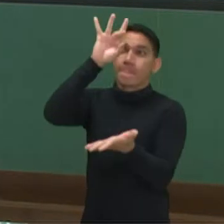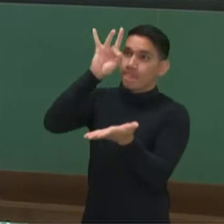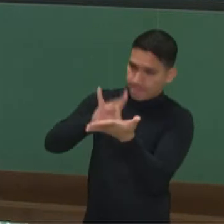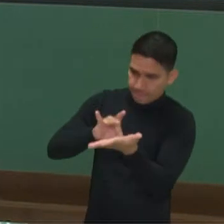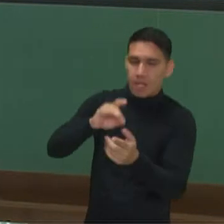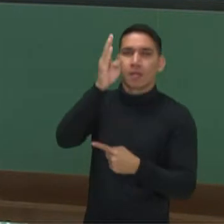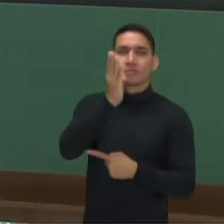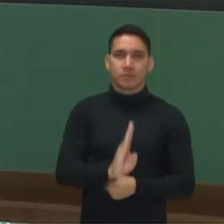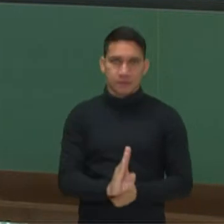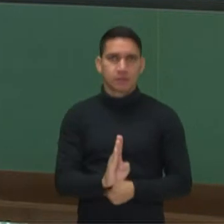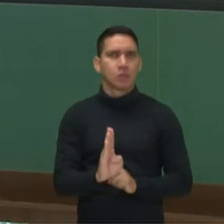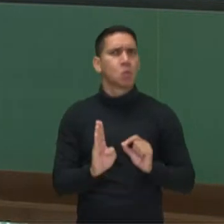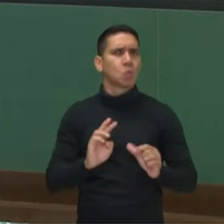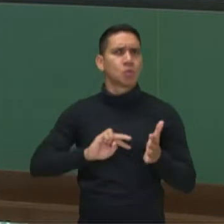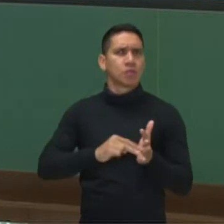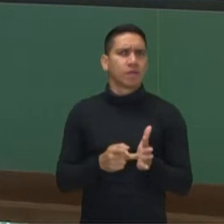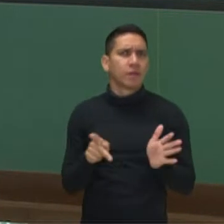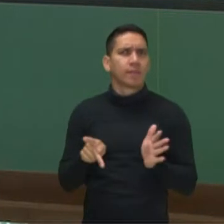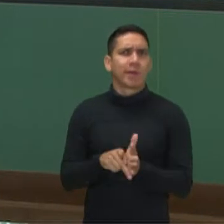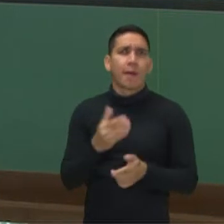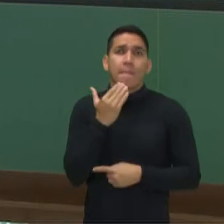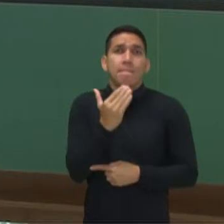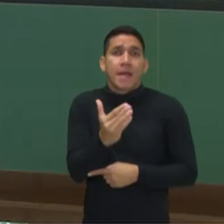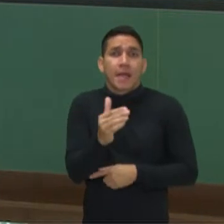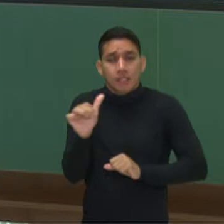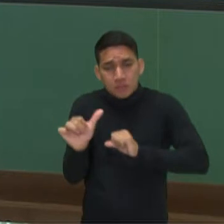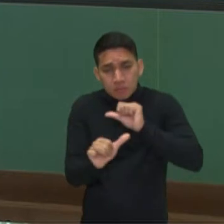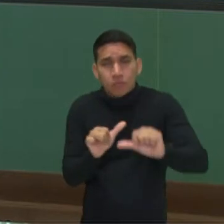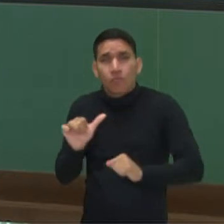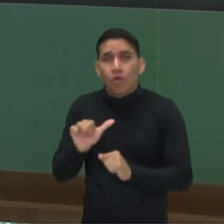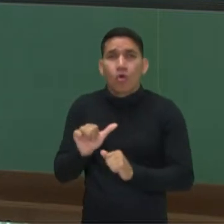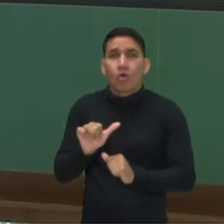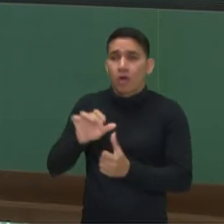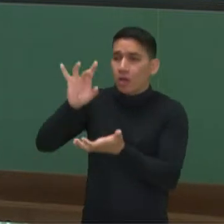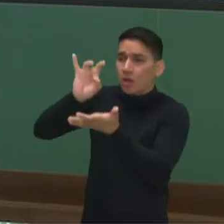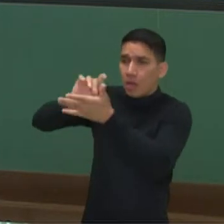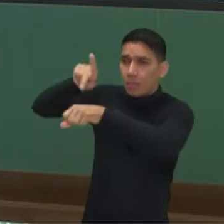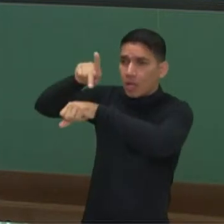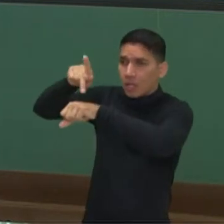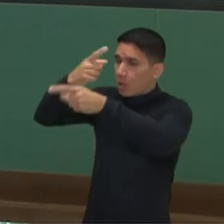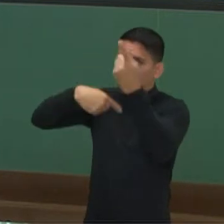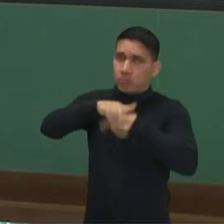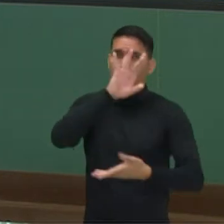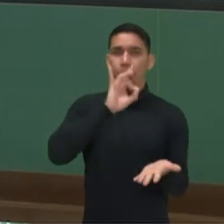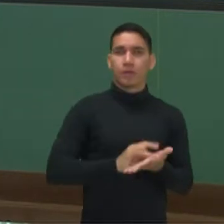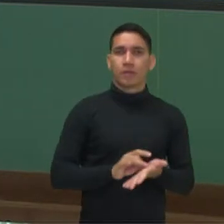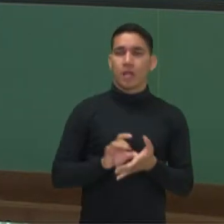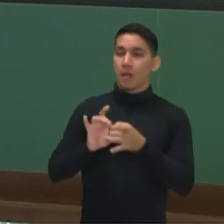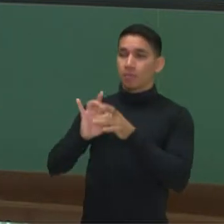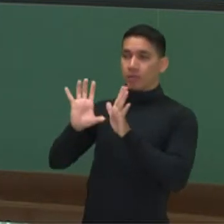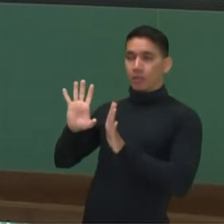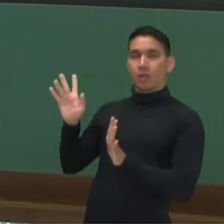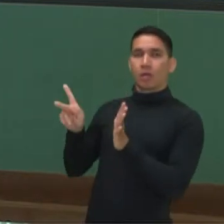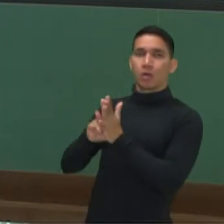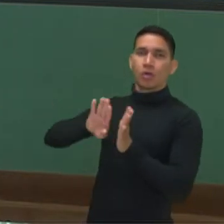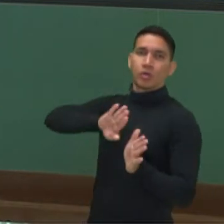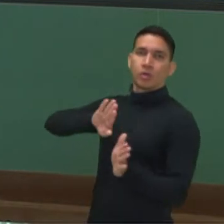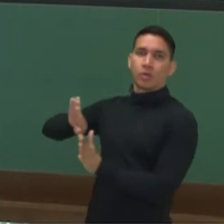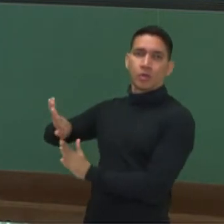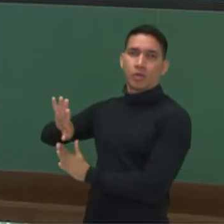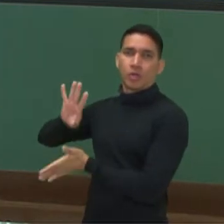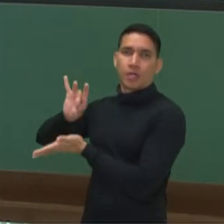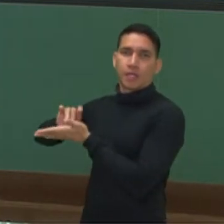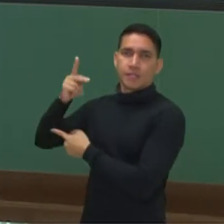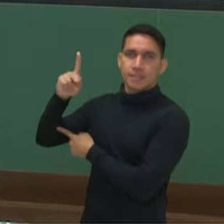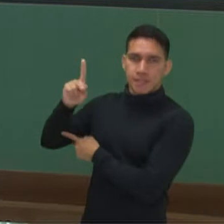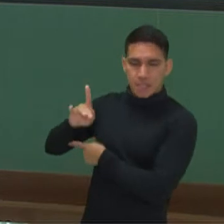brasileiras. Ou seja, ela solicita a cidadania brasileira, geralmente abrindo mão da sua cidadania. E daí tem